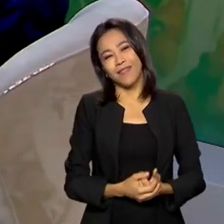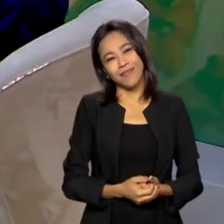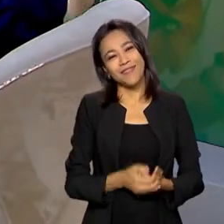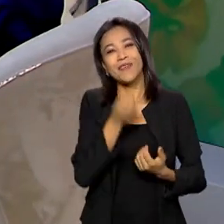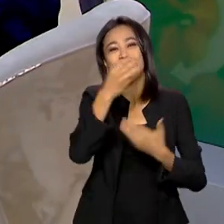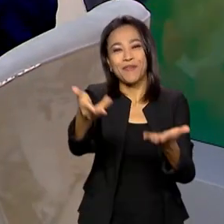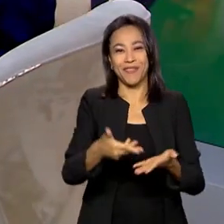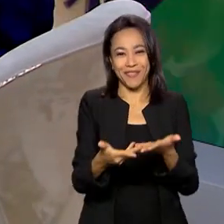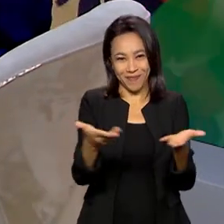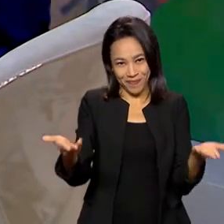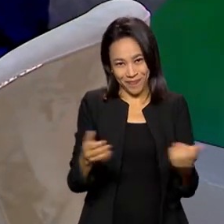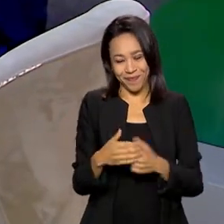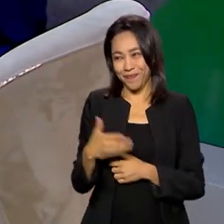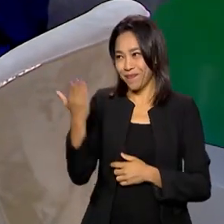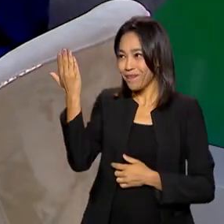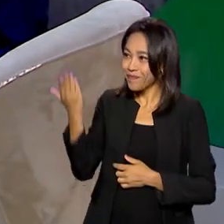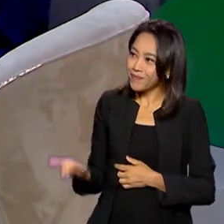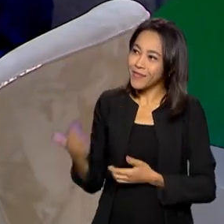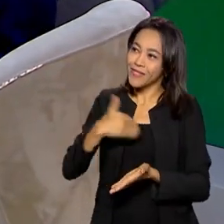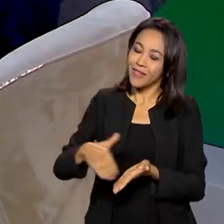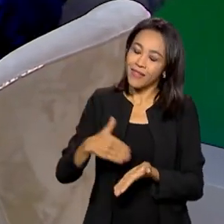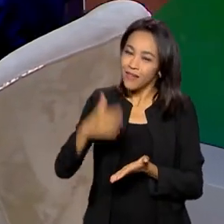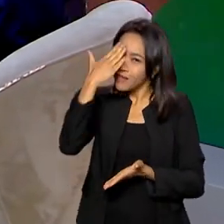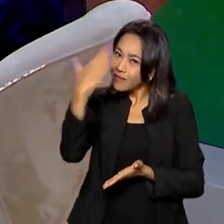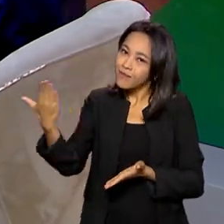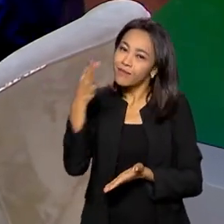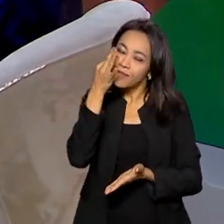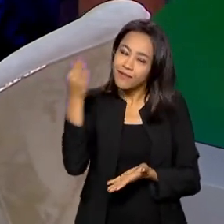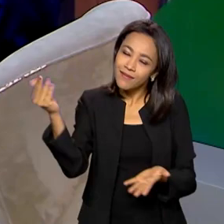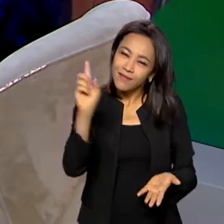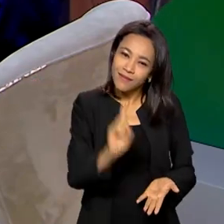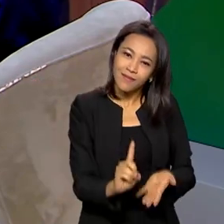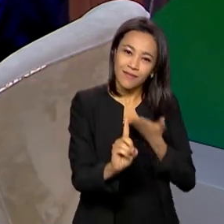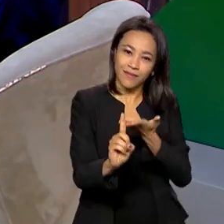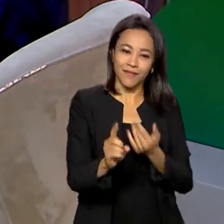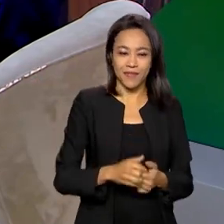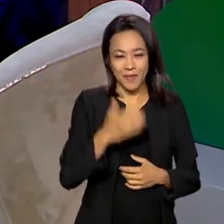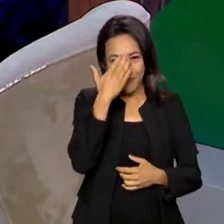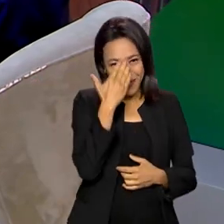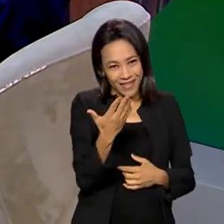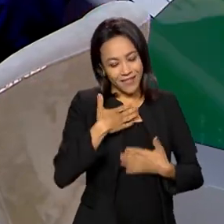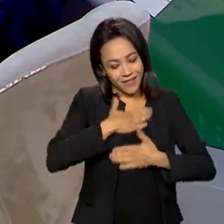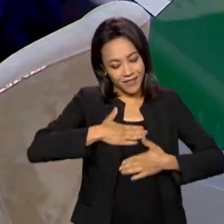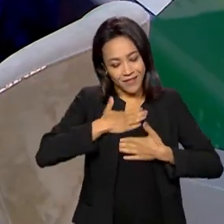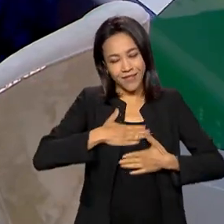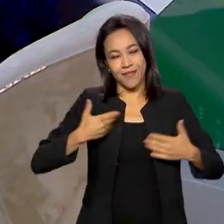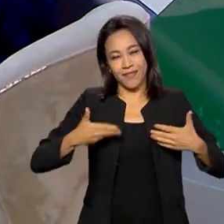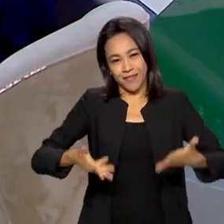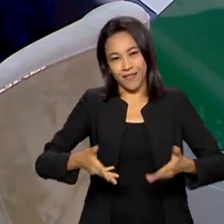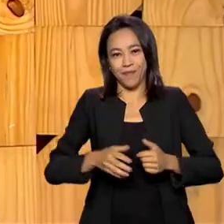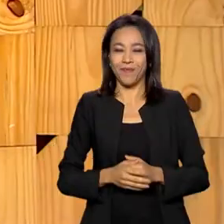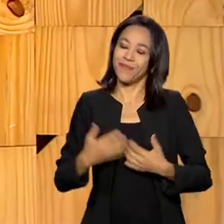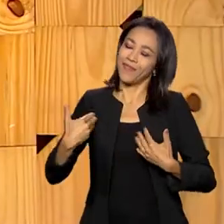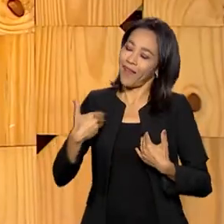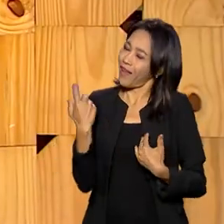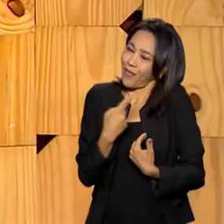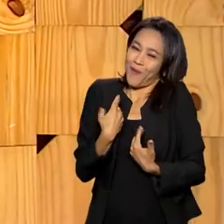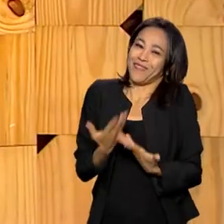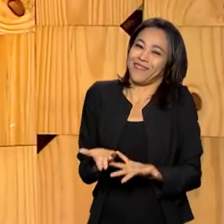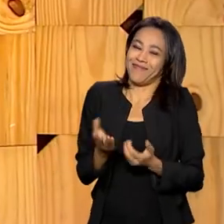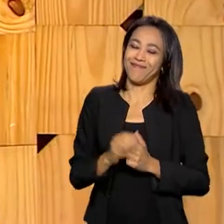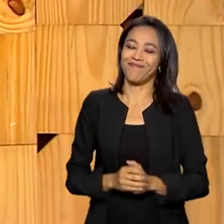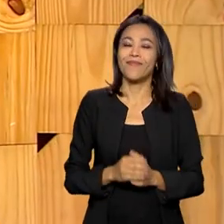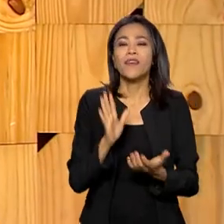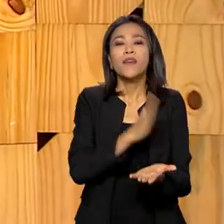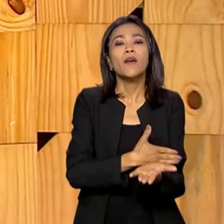Seja muito bem-vindo ao programa, secretário. Obrigado pela presença. Muito obrigado, Roberto. Satisfação estar aqui com vocês. É toda nossa. E eu